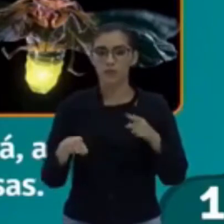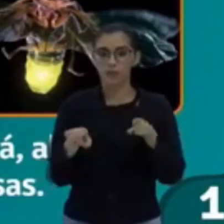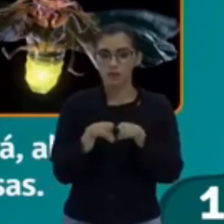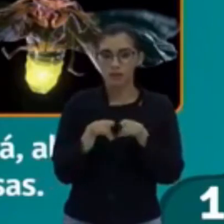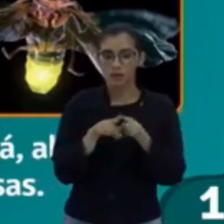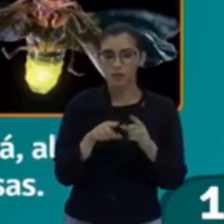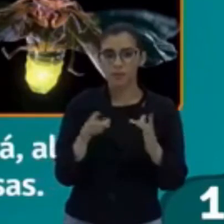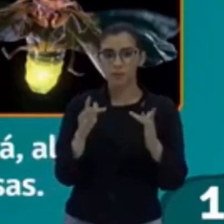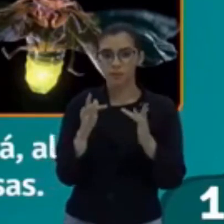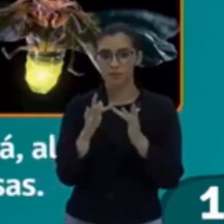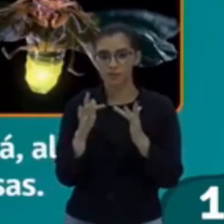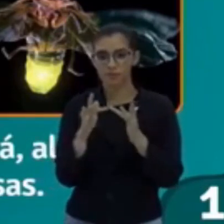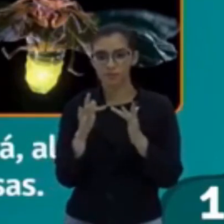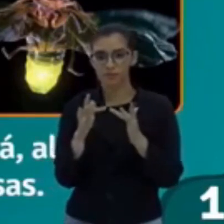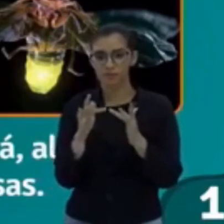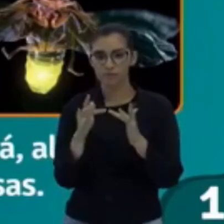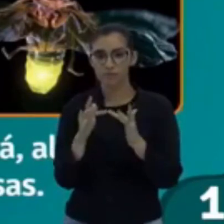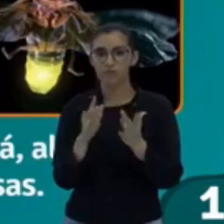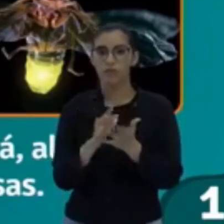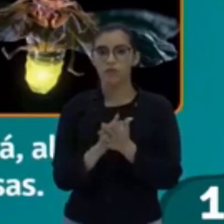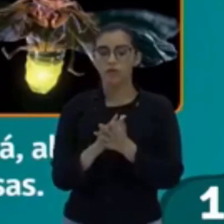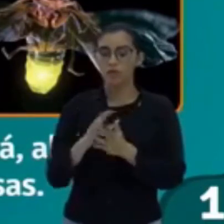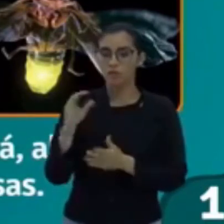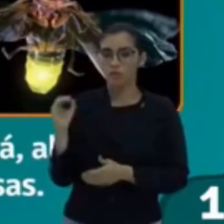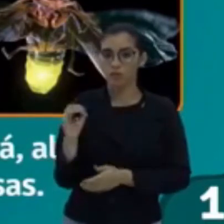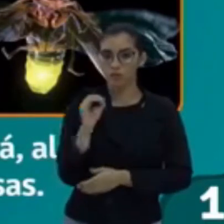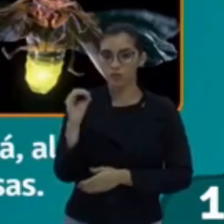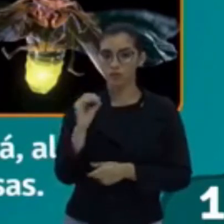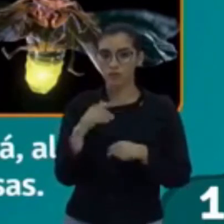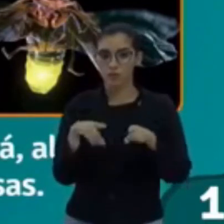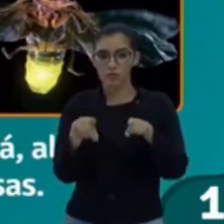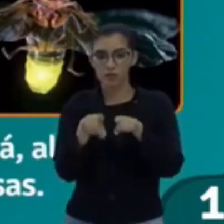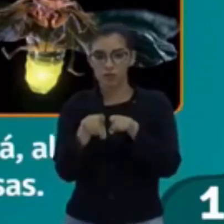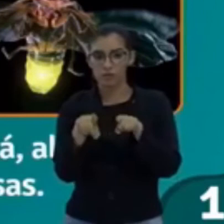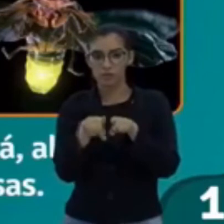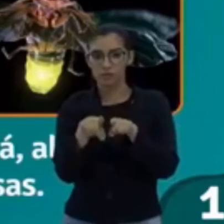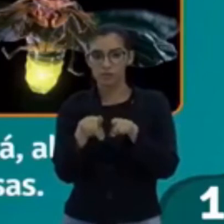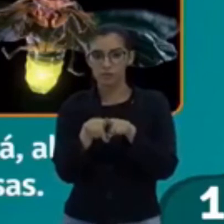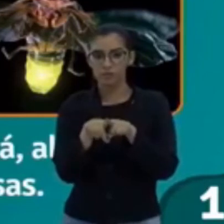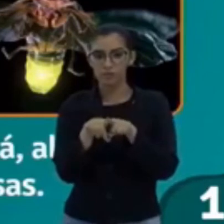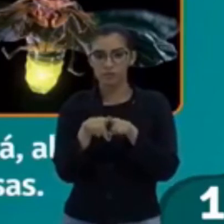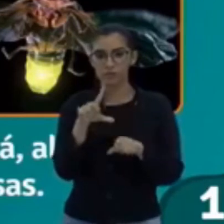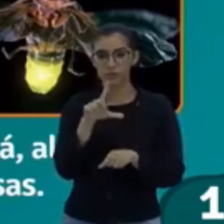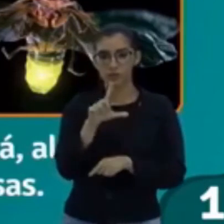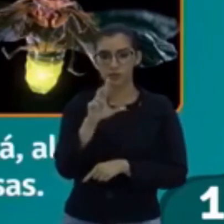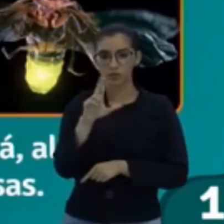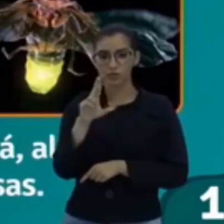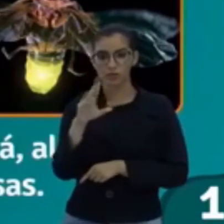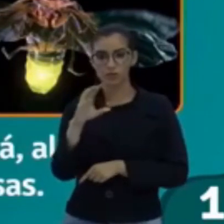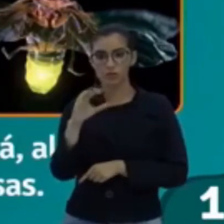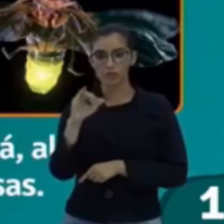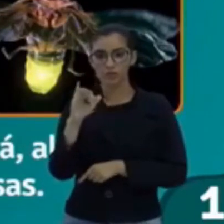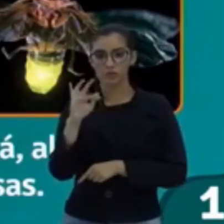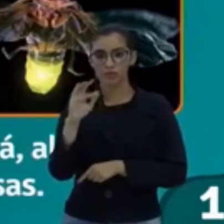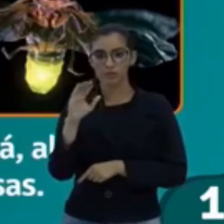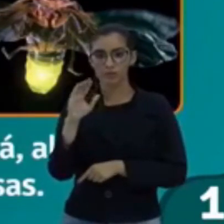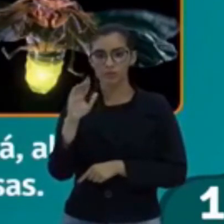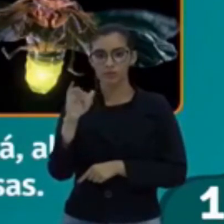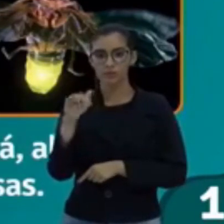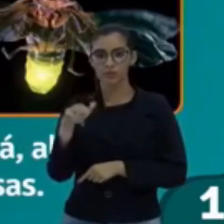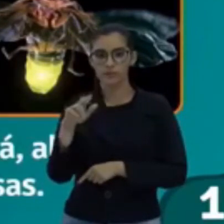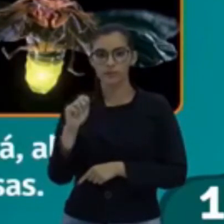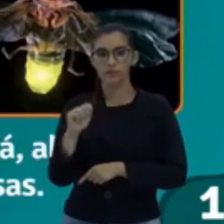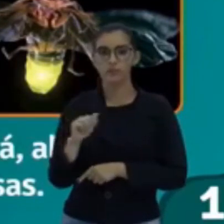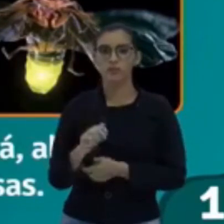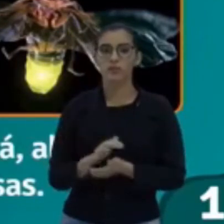luciferina, em contato com o oxigênio e com a enzima chamada lucifereze, produz luzes